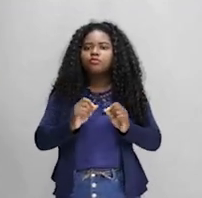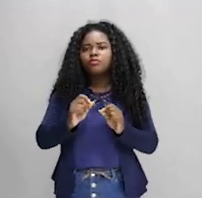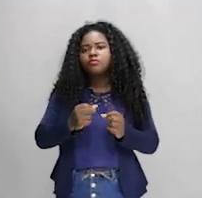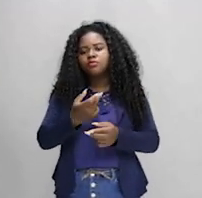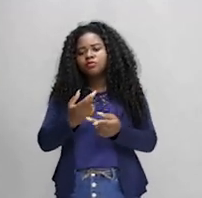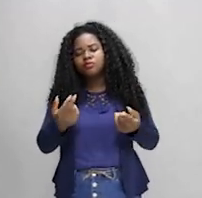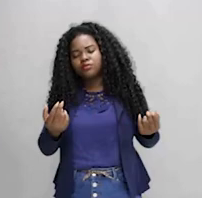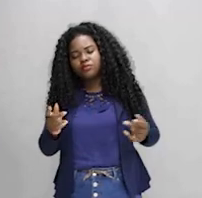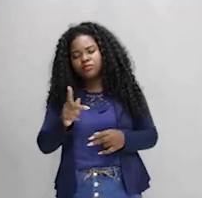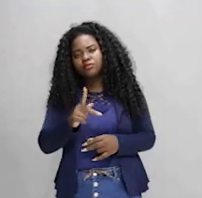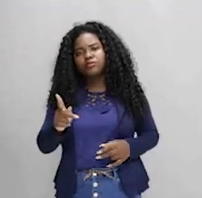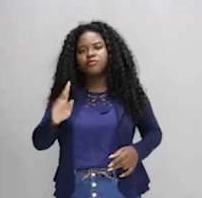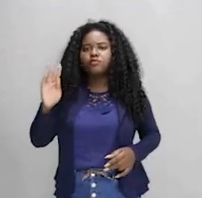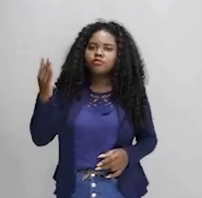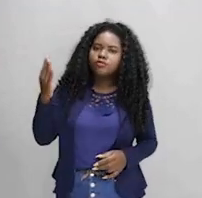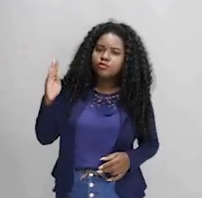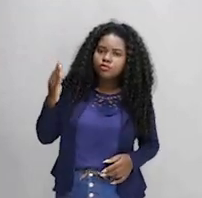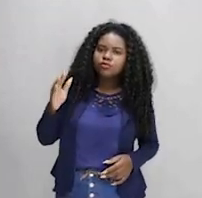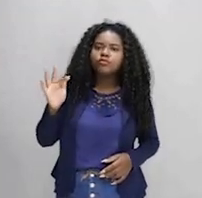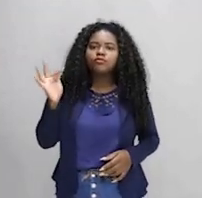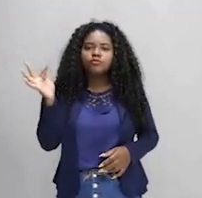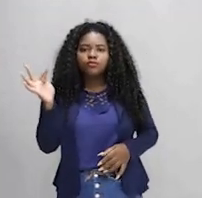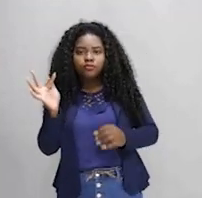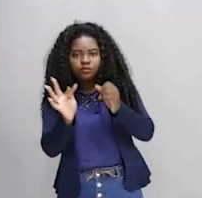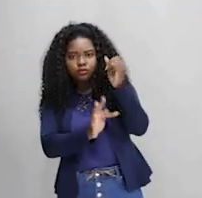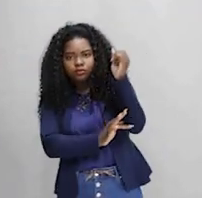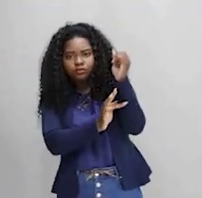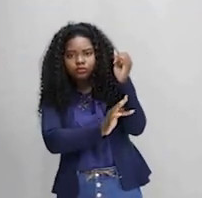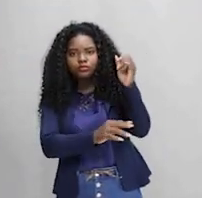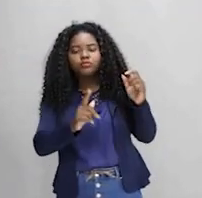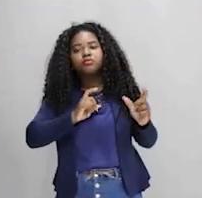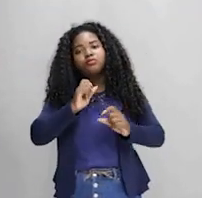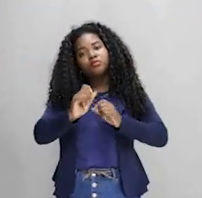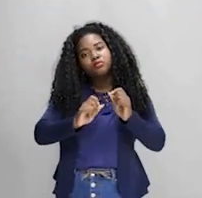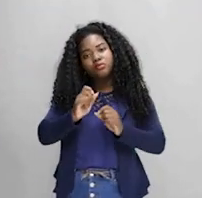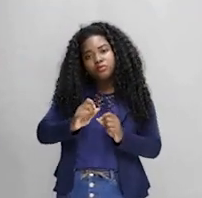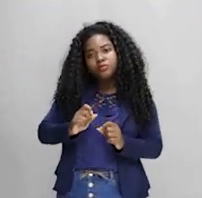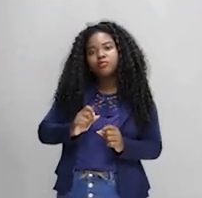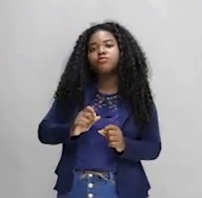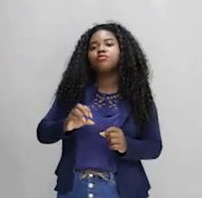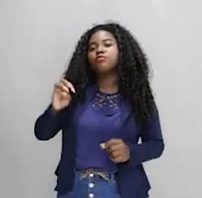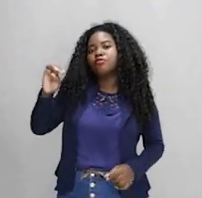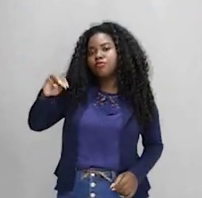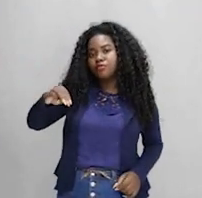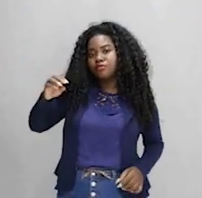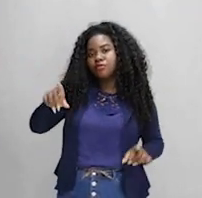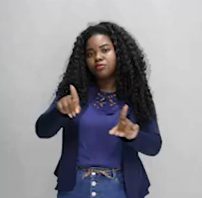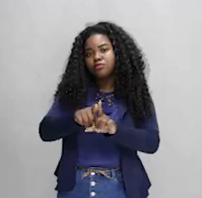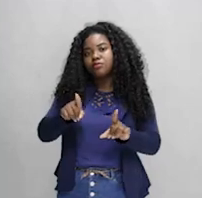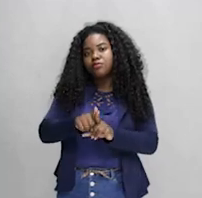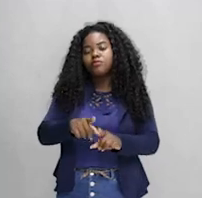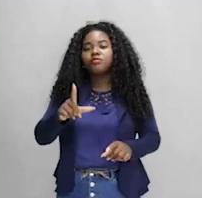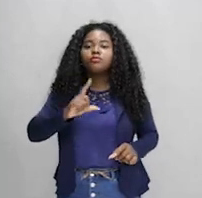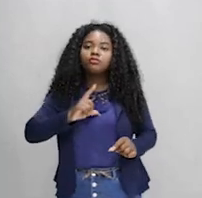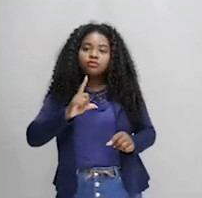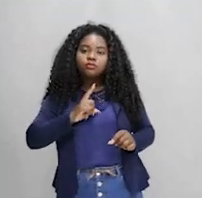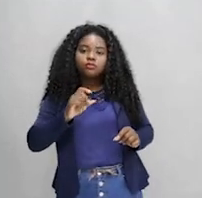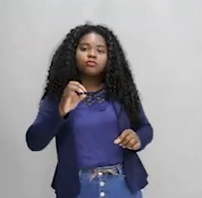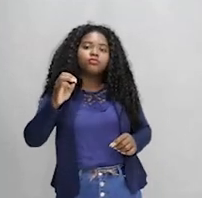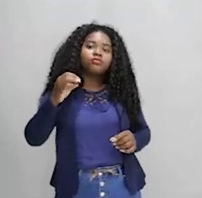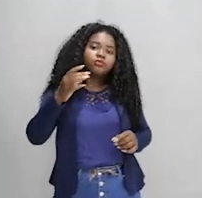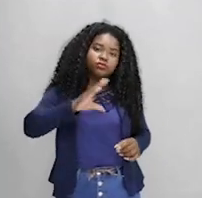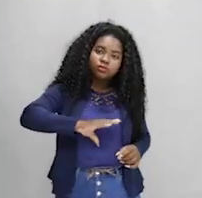Biologia, Dadson de Física, nós temos Maroni de Matemática, professora Cacau de Português,